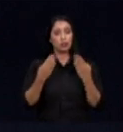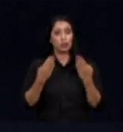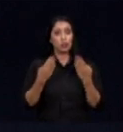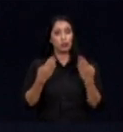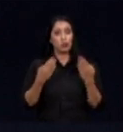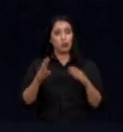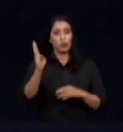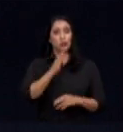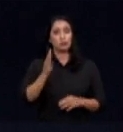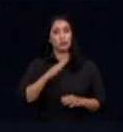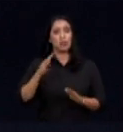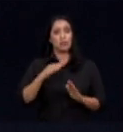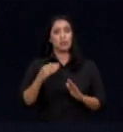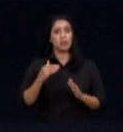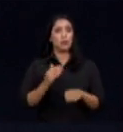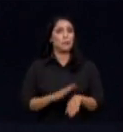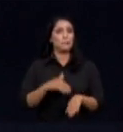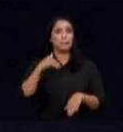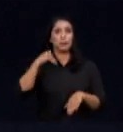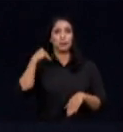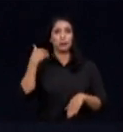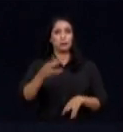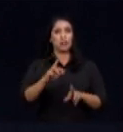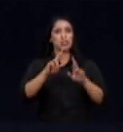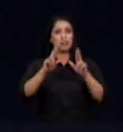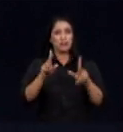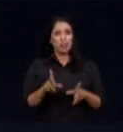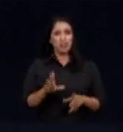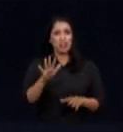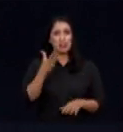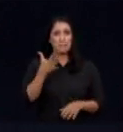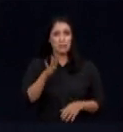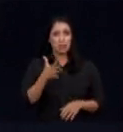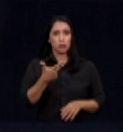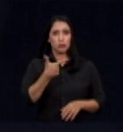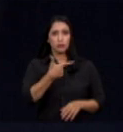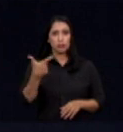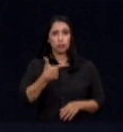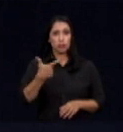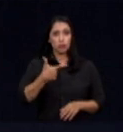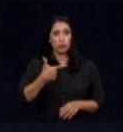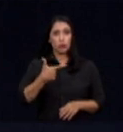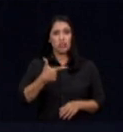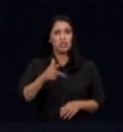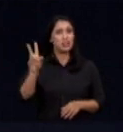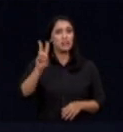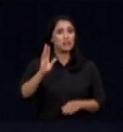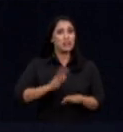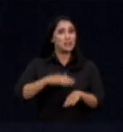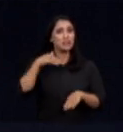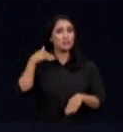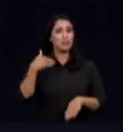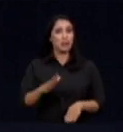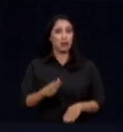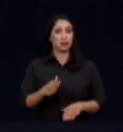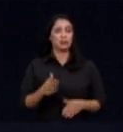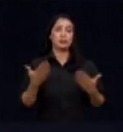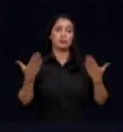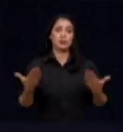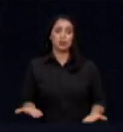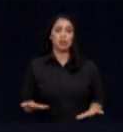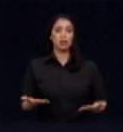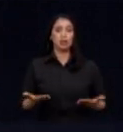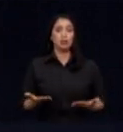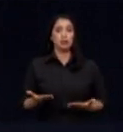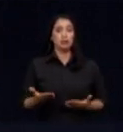,45, dados de 2018. Essa diferença é de aproximadamente 22 vezes, Excelência. Então, em emissões acumuladas, nem se fala.